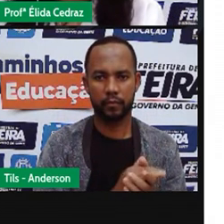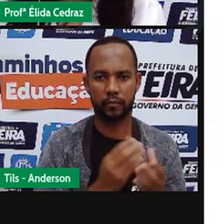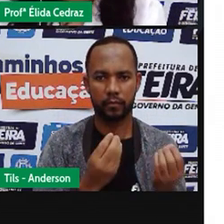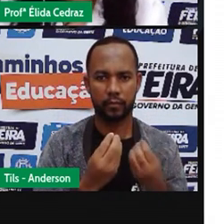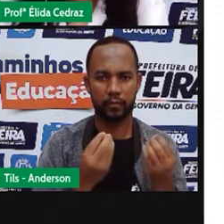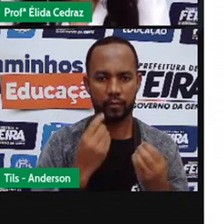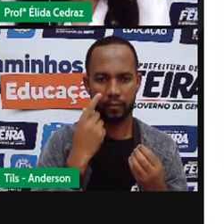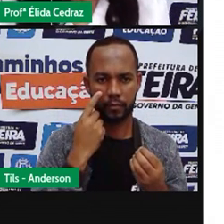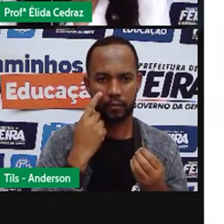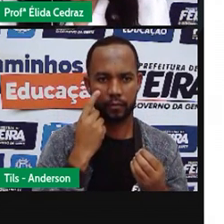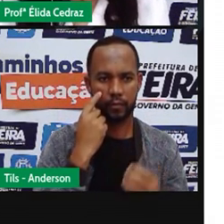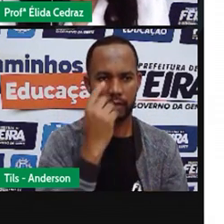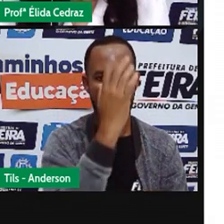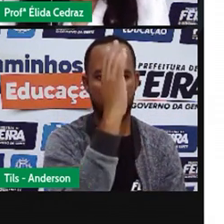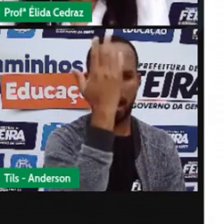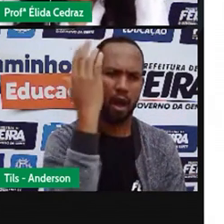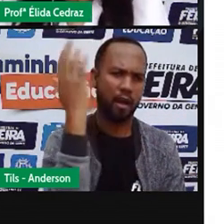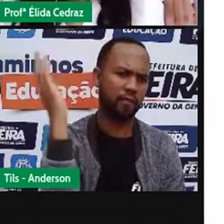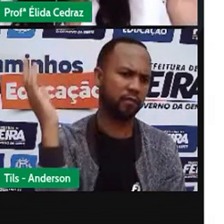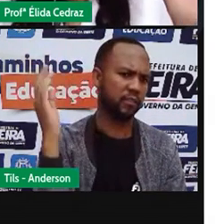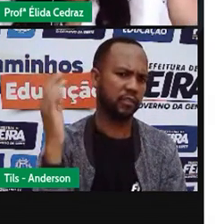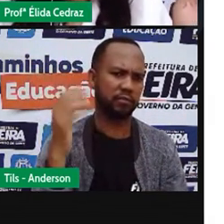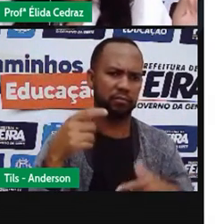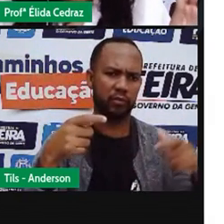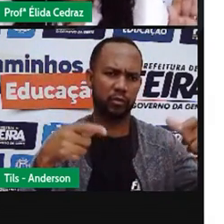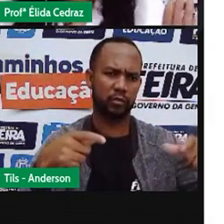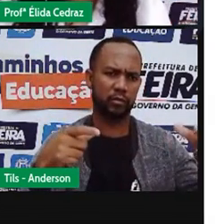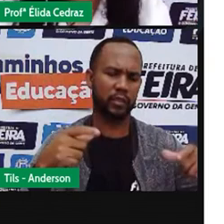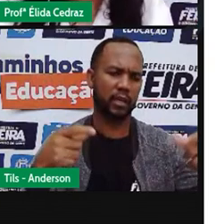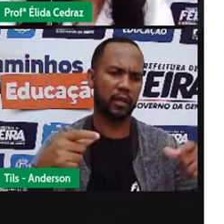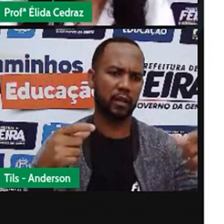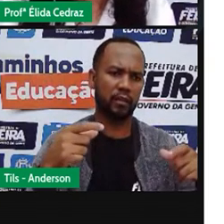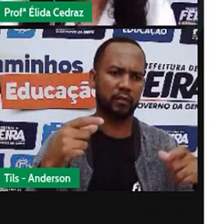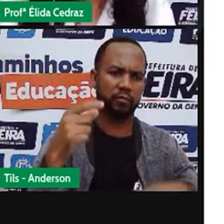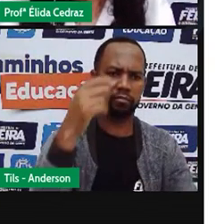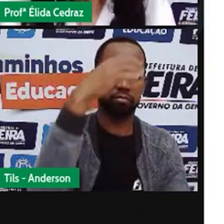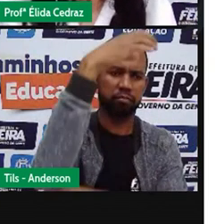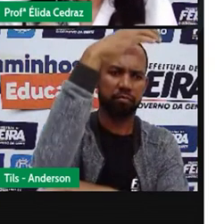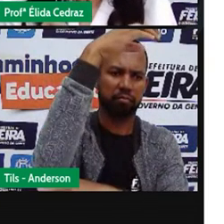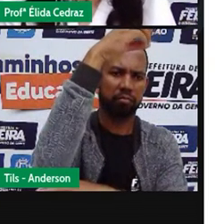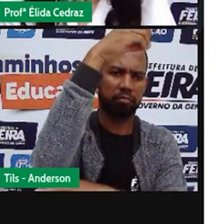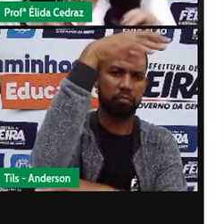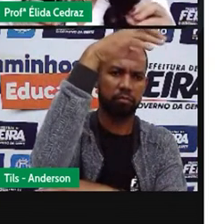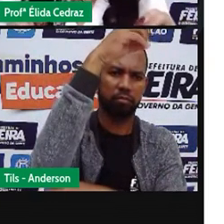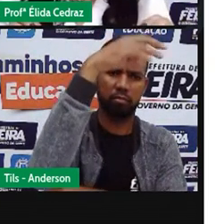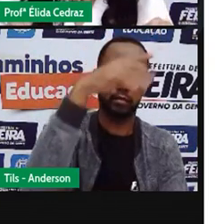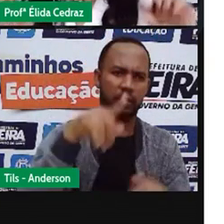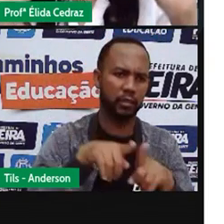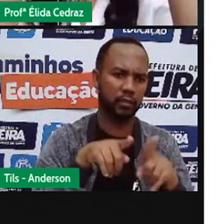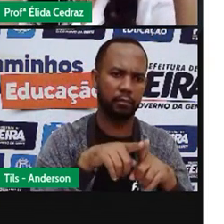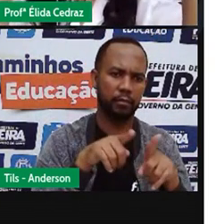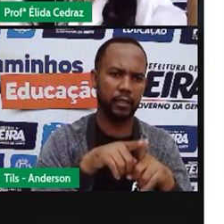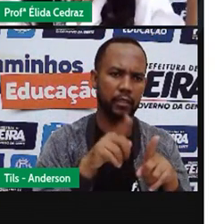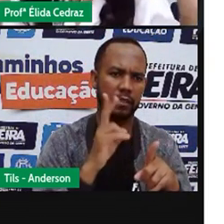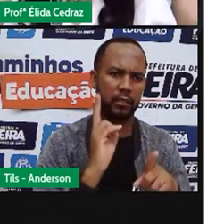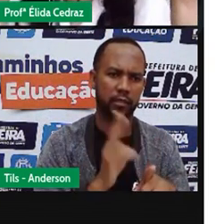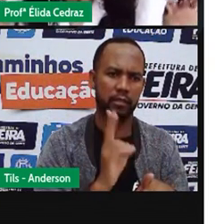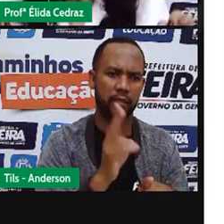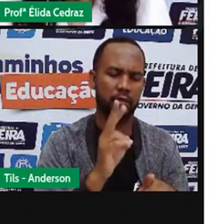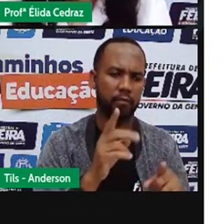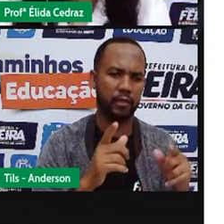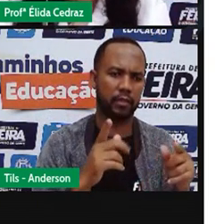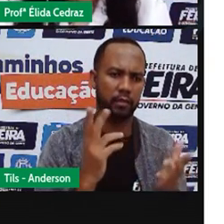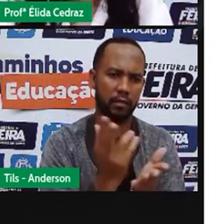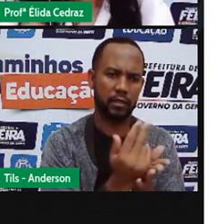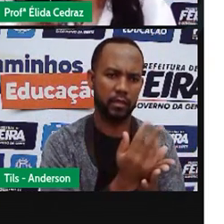uma cerca, de um portão, de um poste. A sombra sempre lembra o desenho,